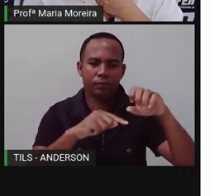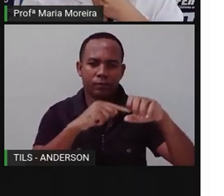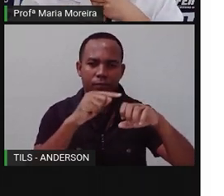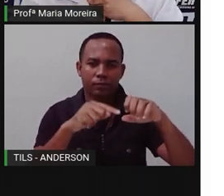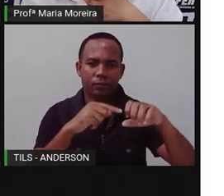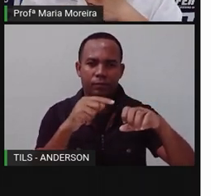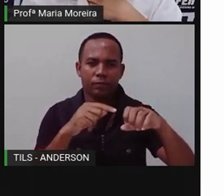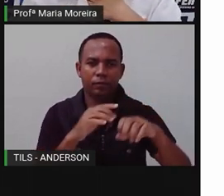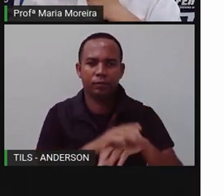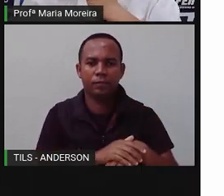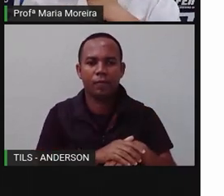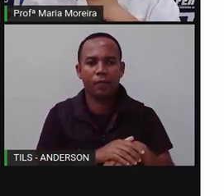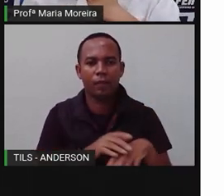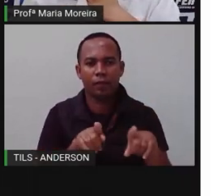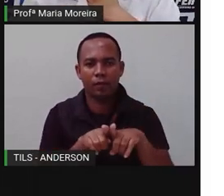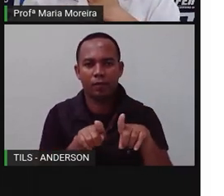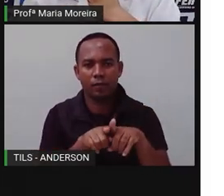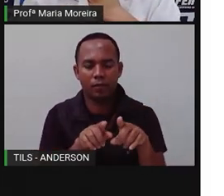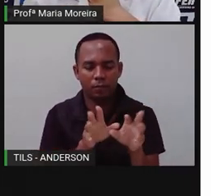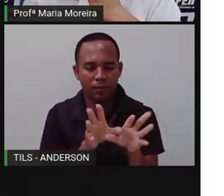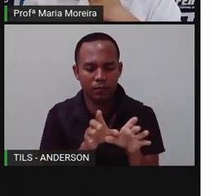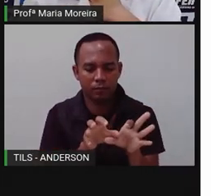caranguejo, ele é o quê?